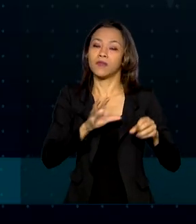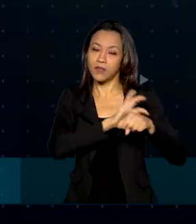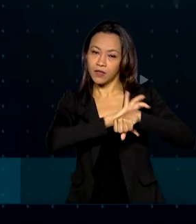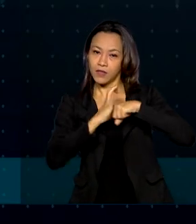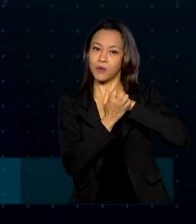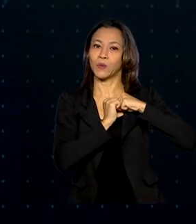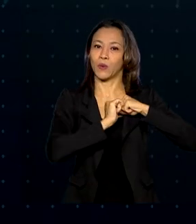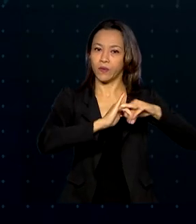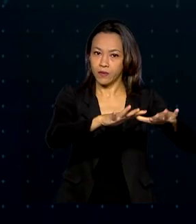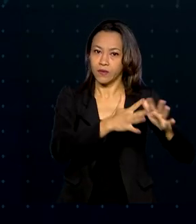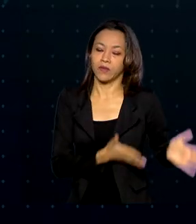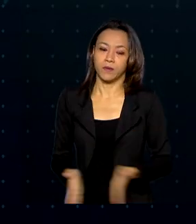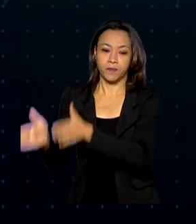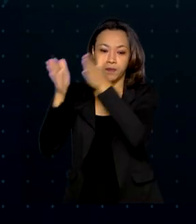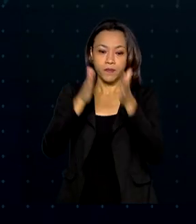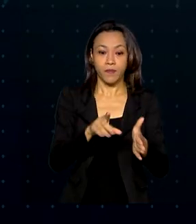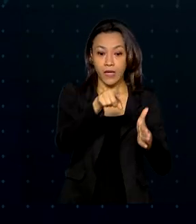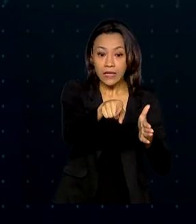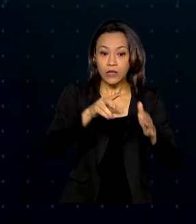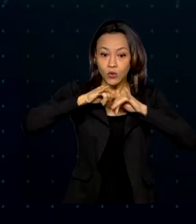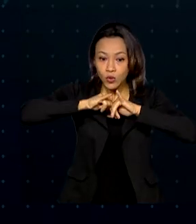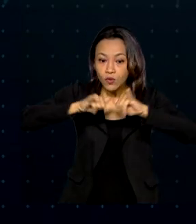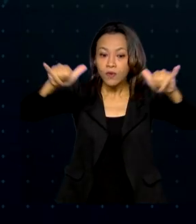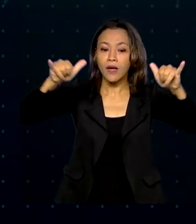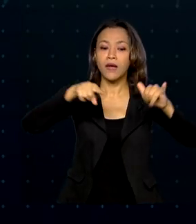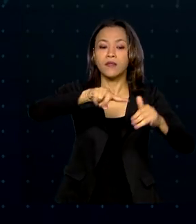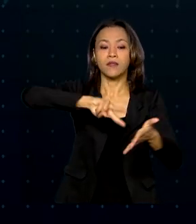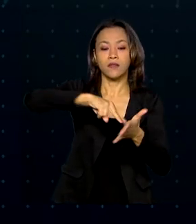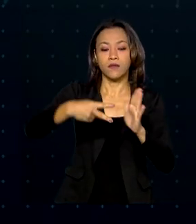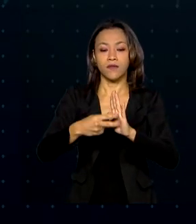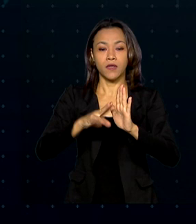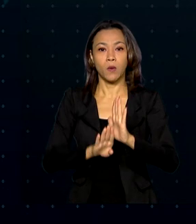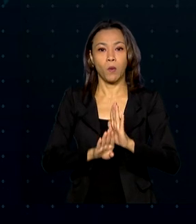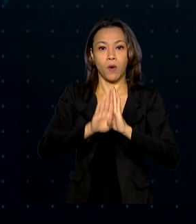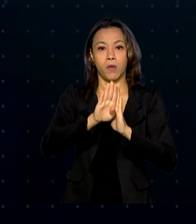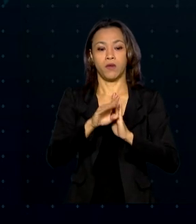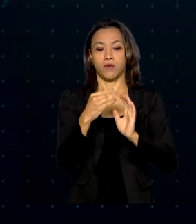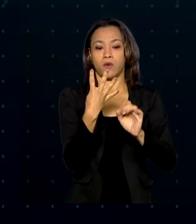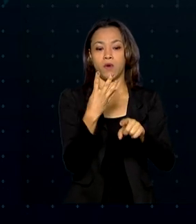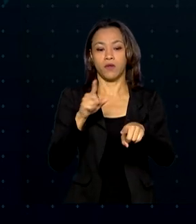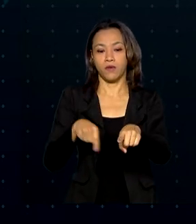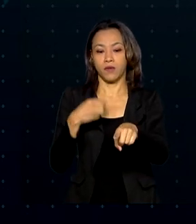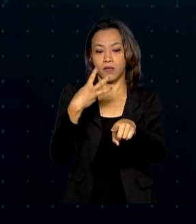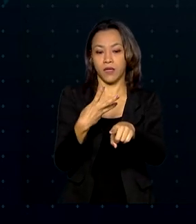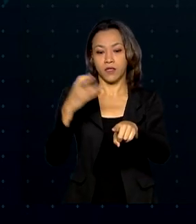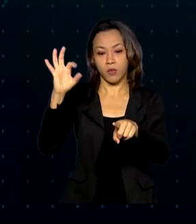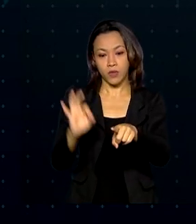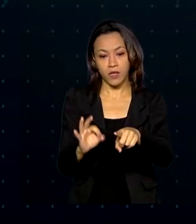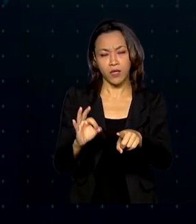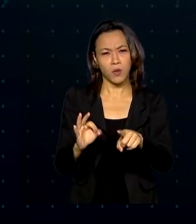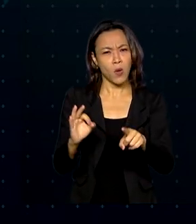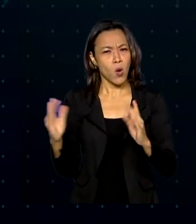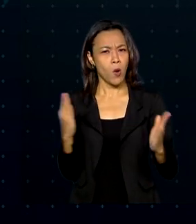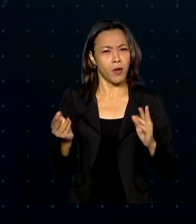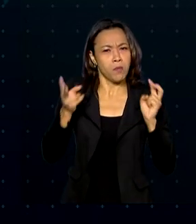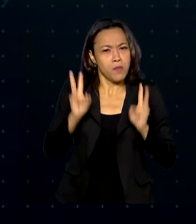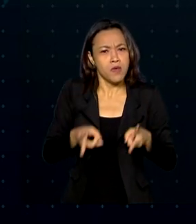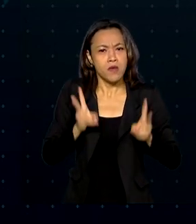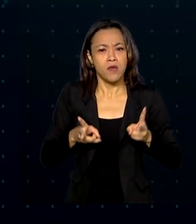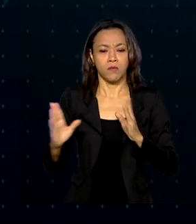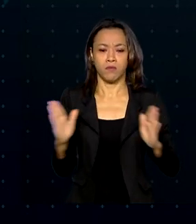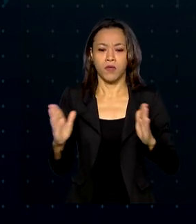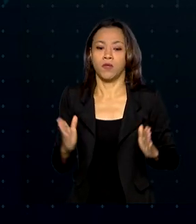O resultado divulgado representa um aumento de 4,3% em relação ao mesmo período do ano